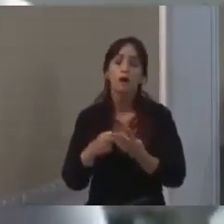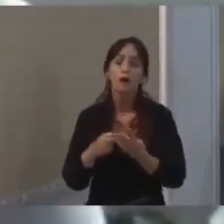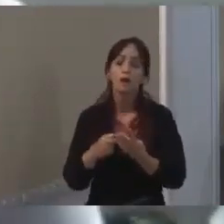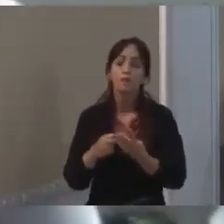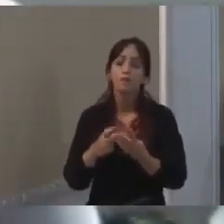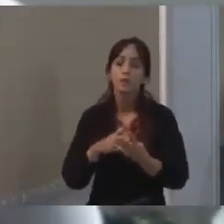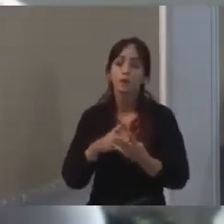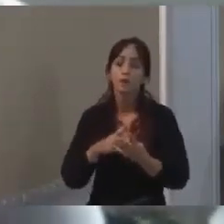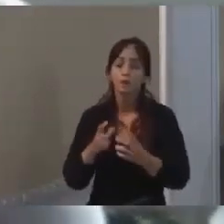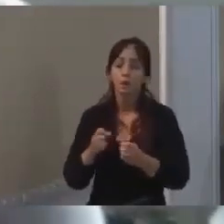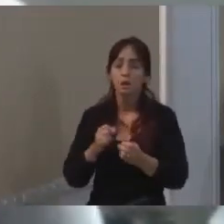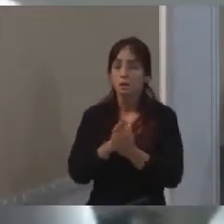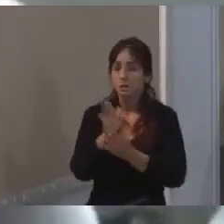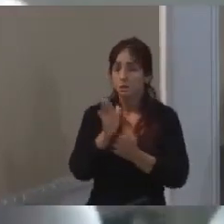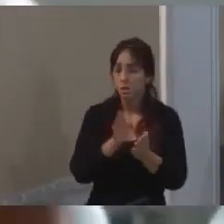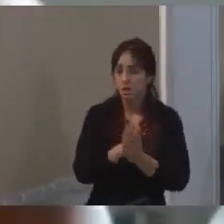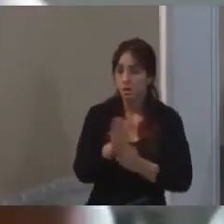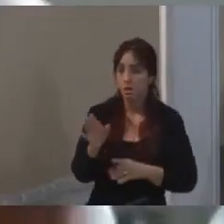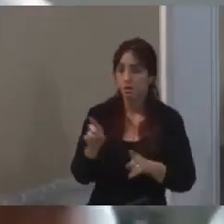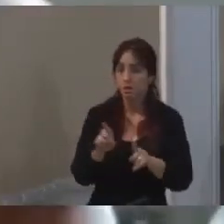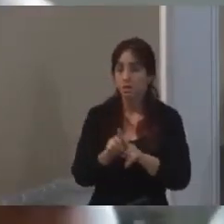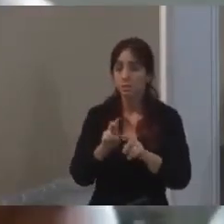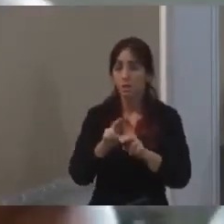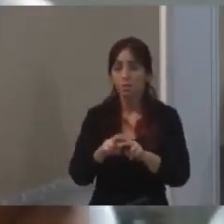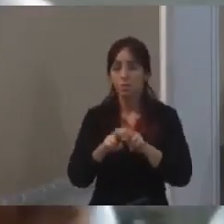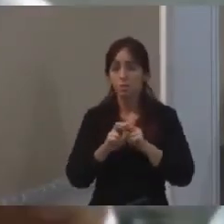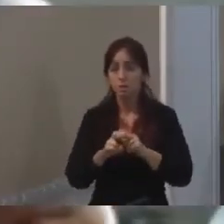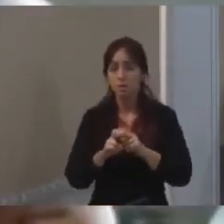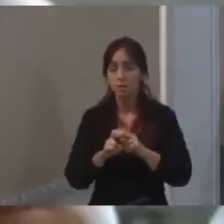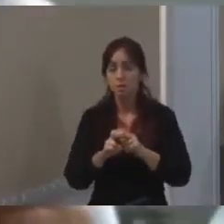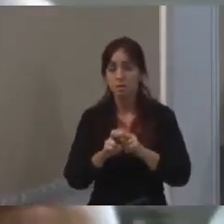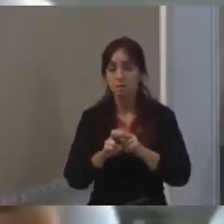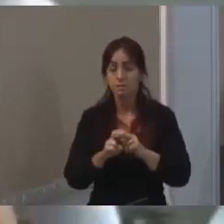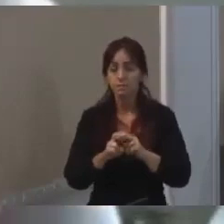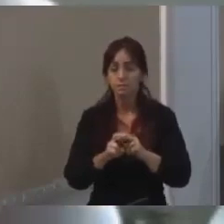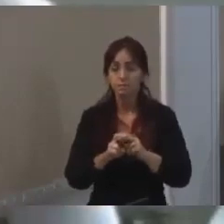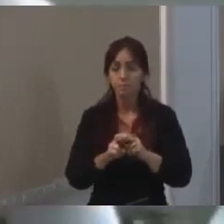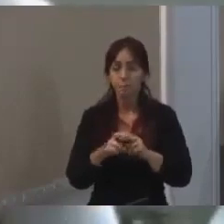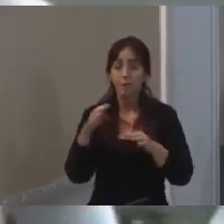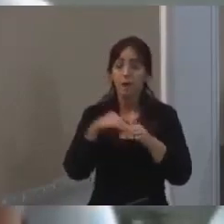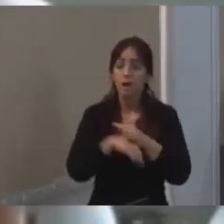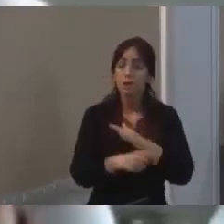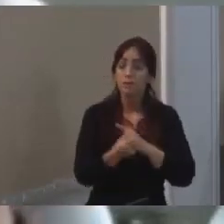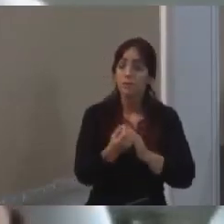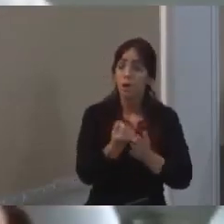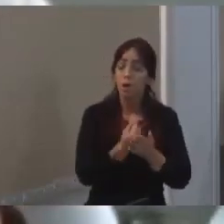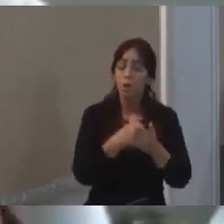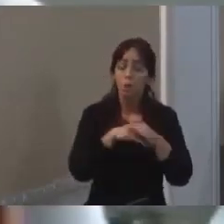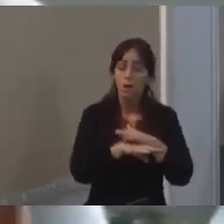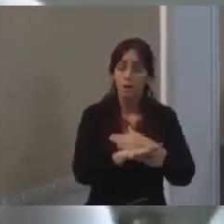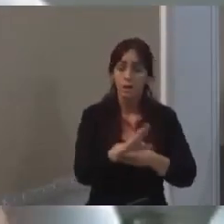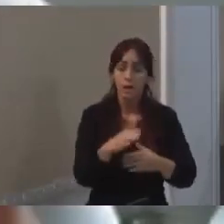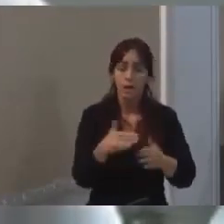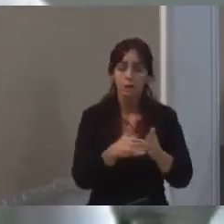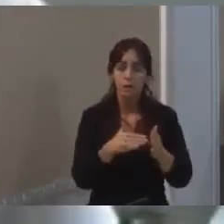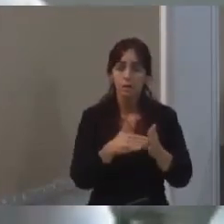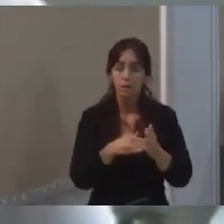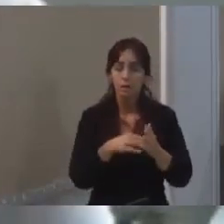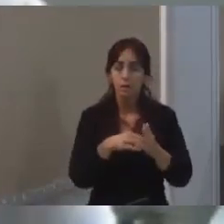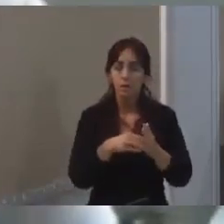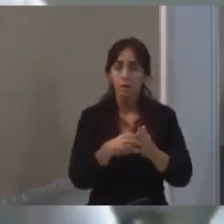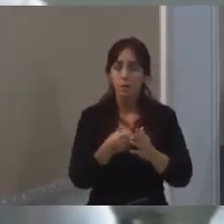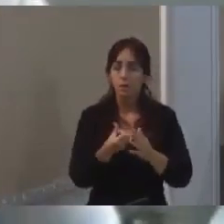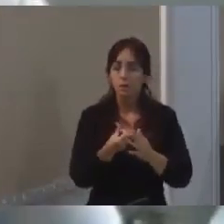despesa e, por isso, esse superávit, essa sobra que nós tínhamos até o final do segundo quadrimestre, normalmente, pela